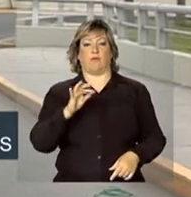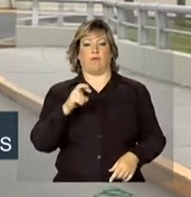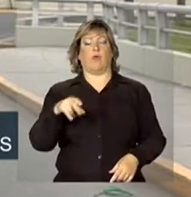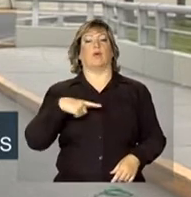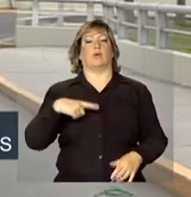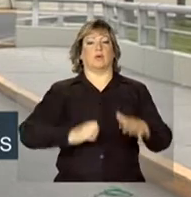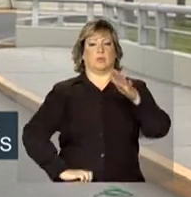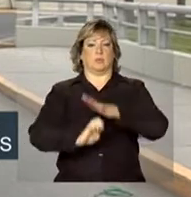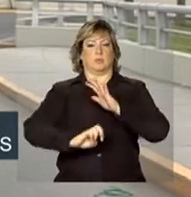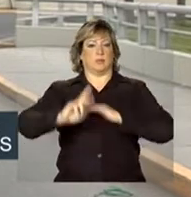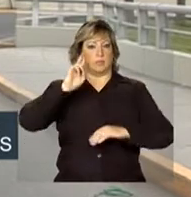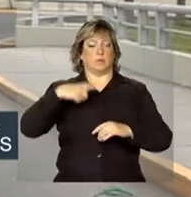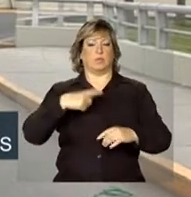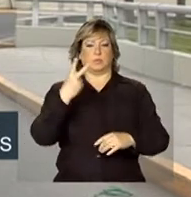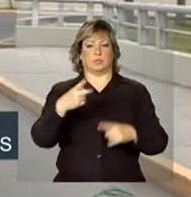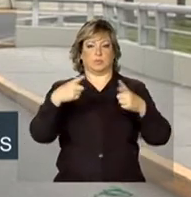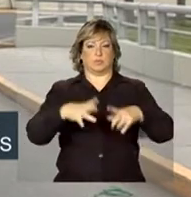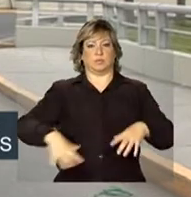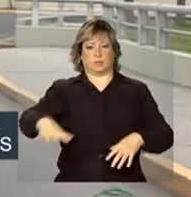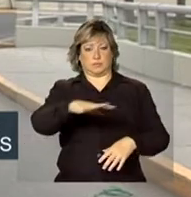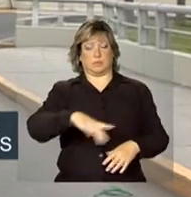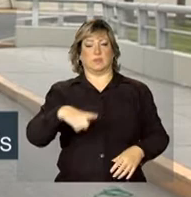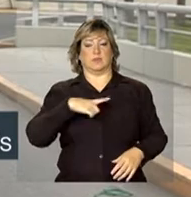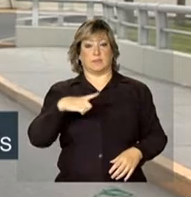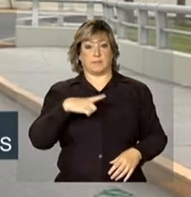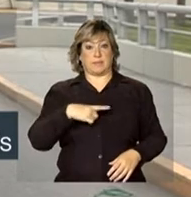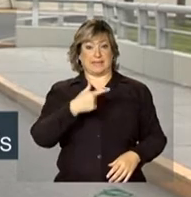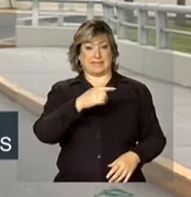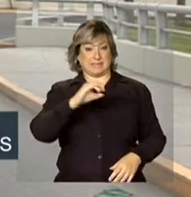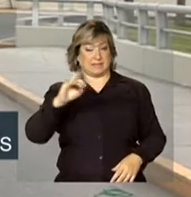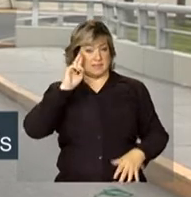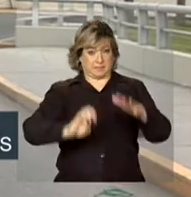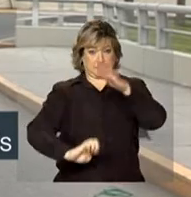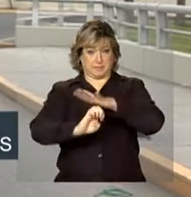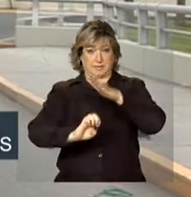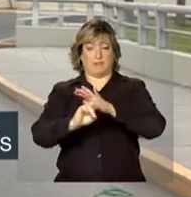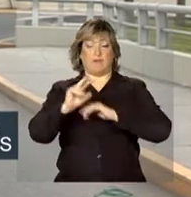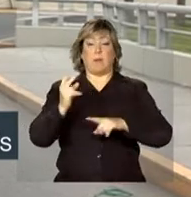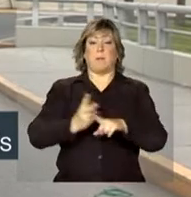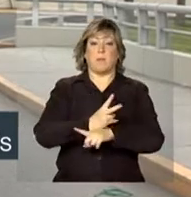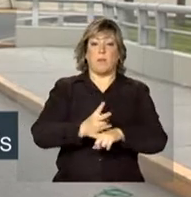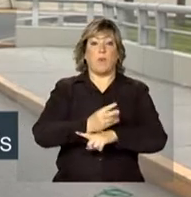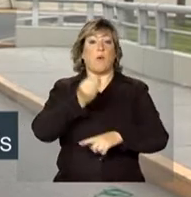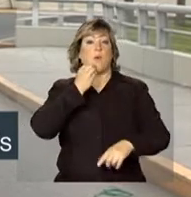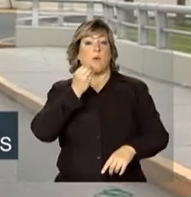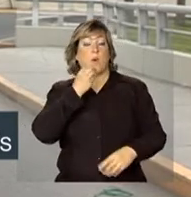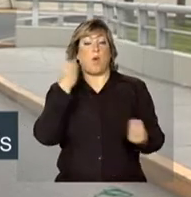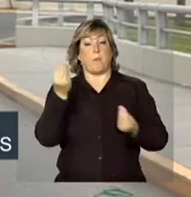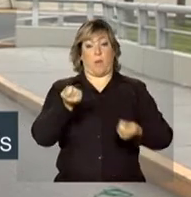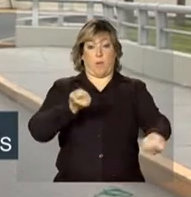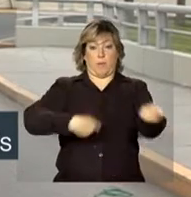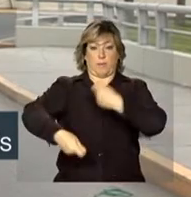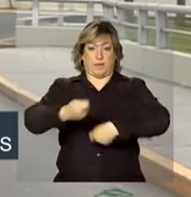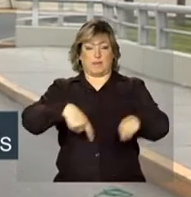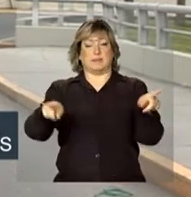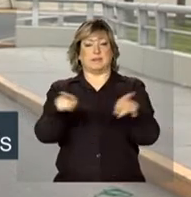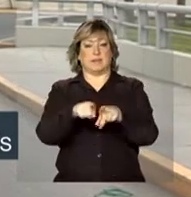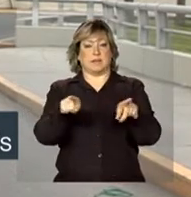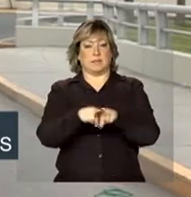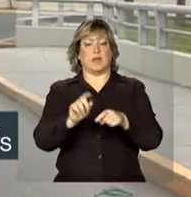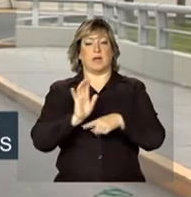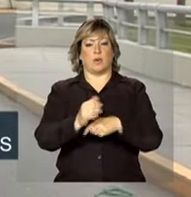empresários das duas regiões. Cerca de 700 empresários vão buscar oportunidades comerciais e também de